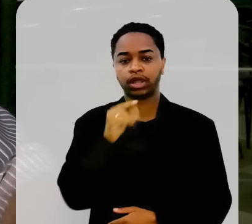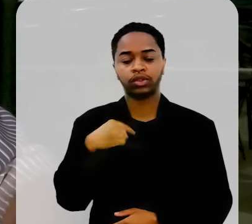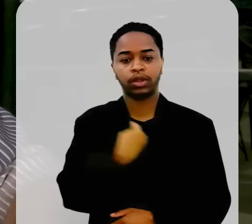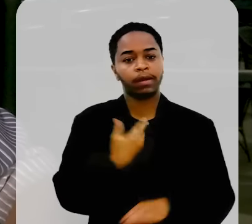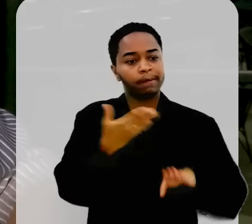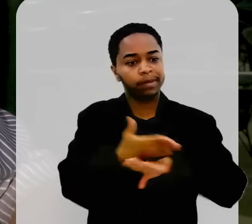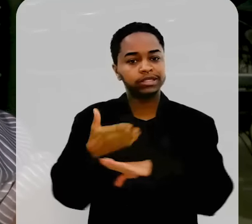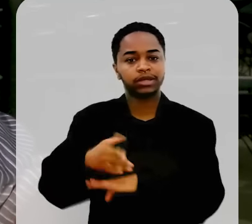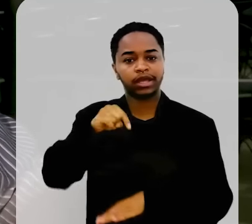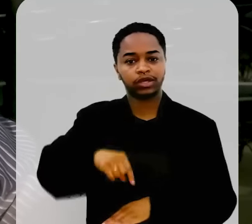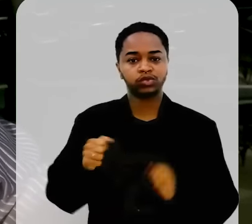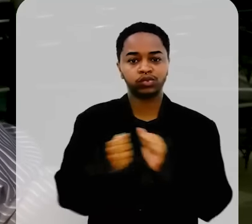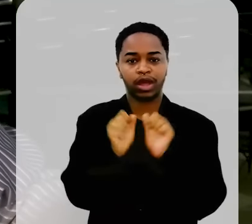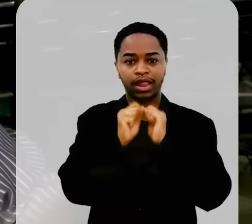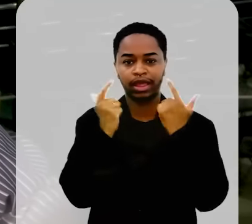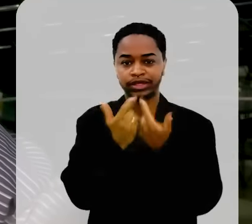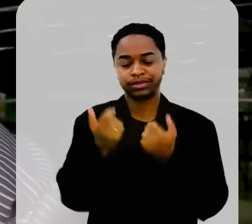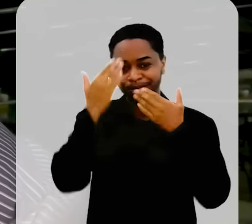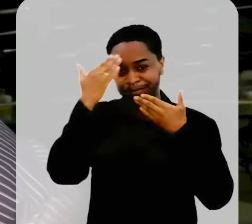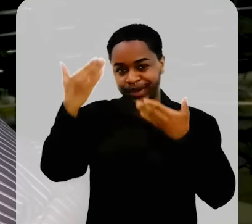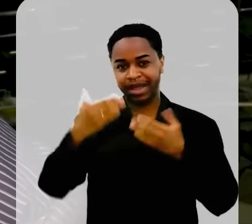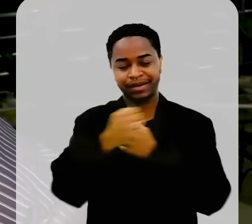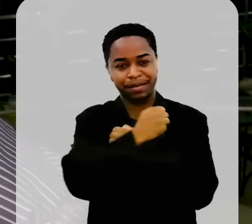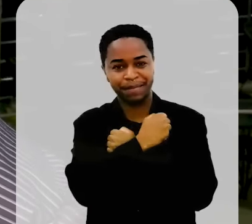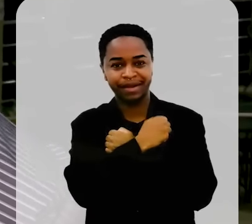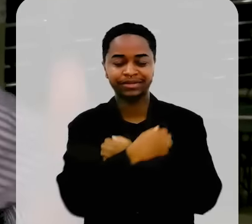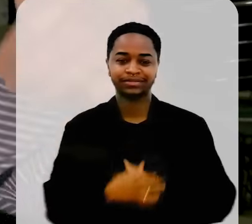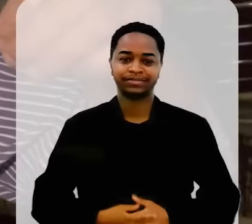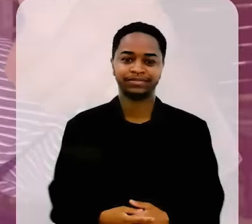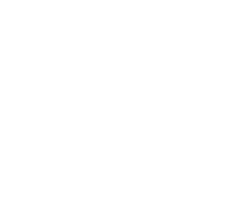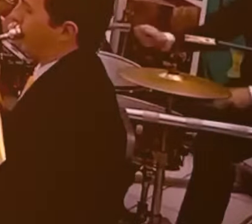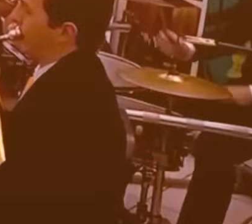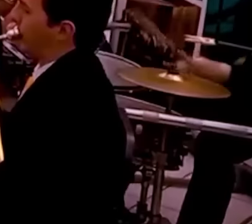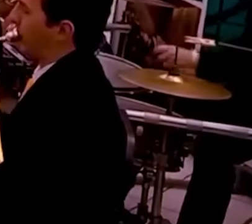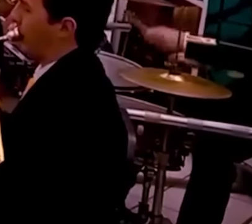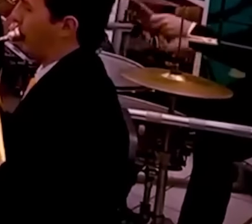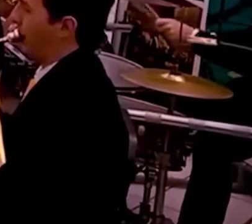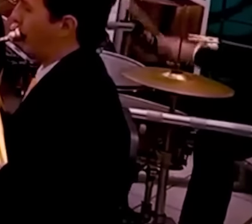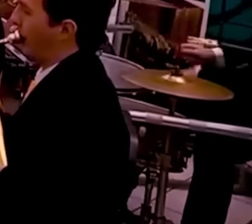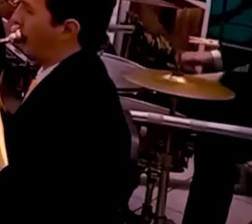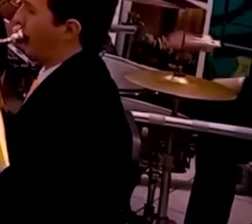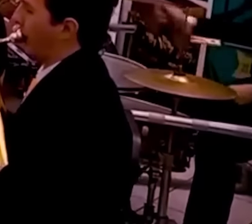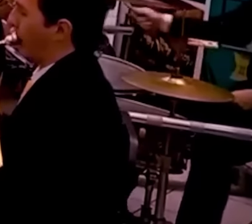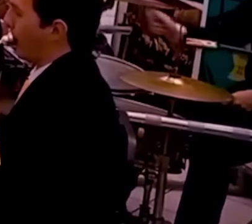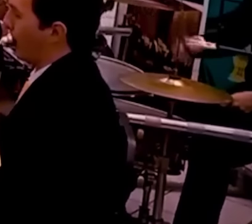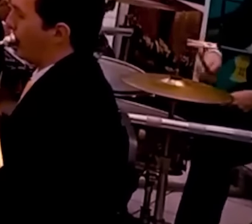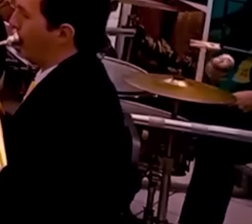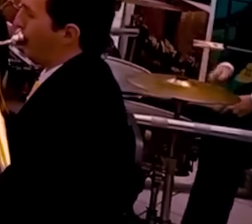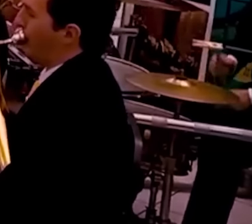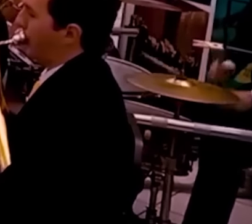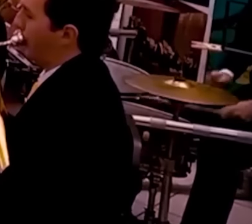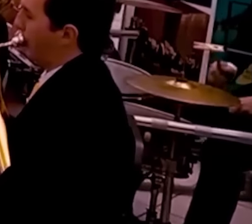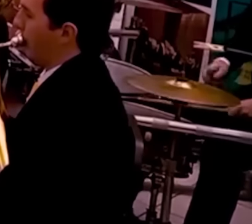Bom Jardim participar na estrada com a LERG. Grande abraço, muito obrigado. e